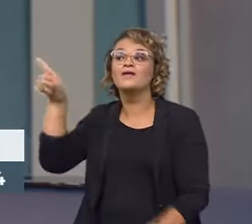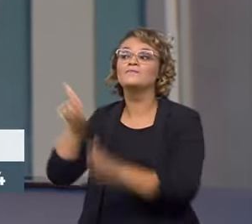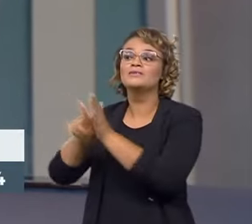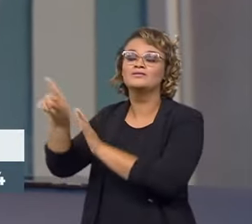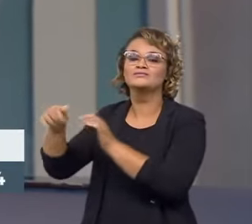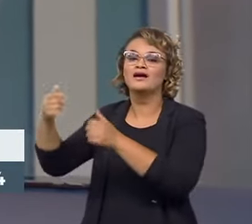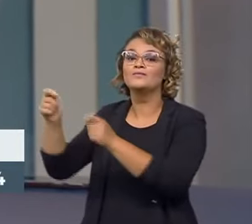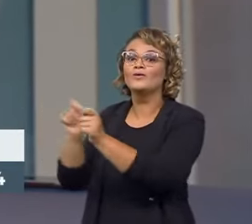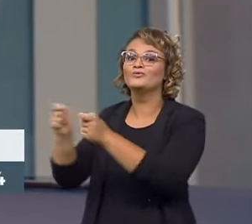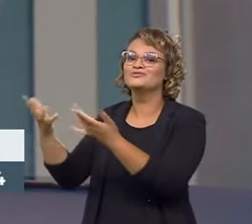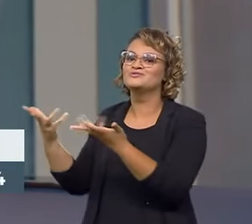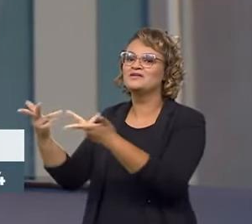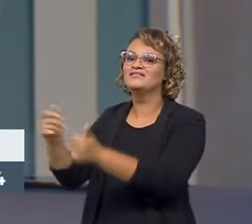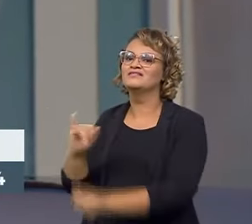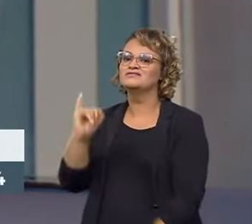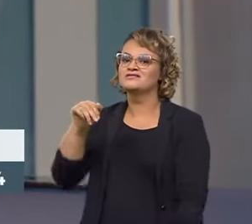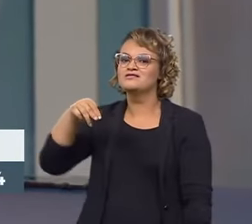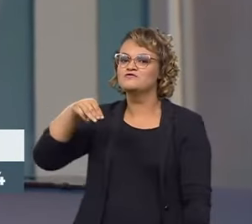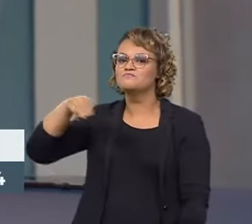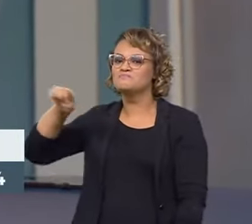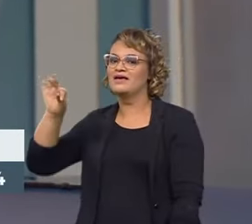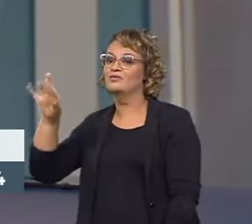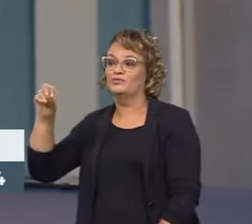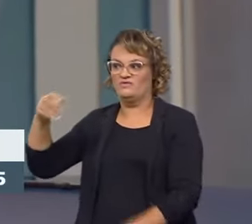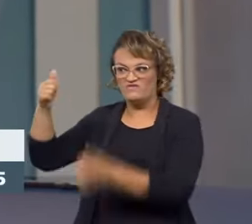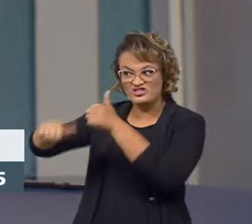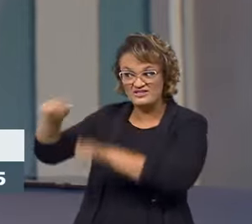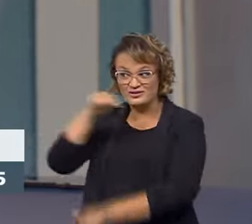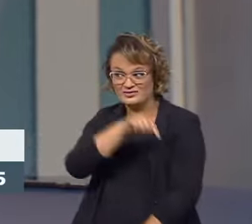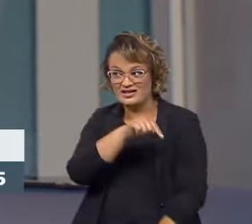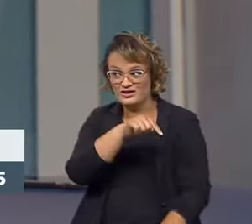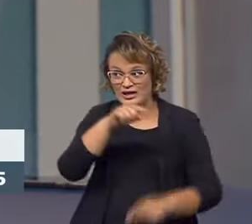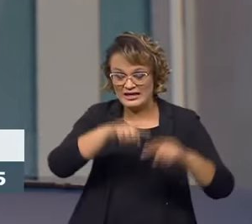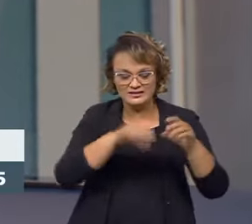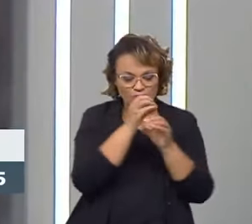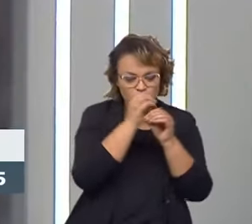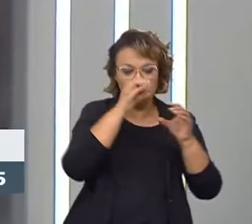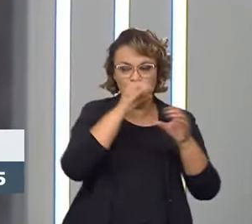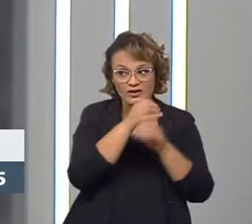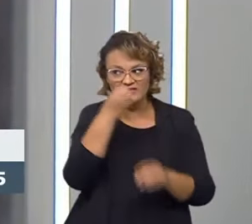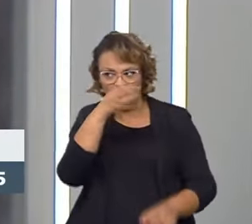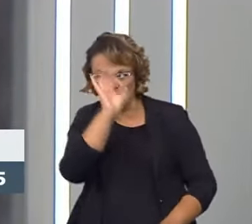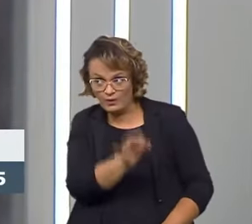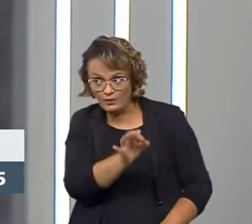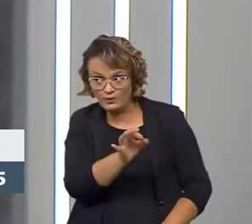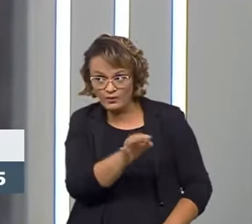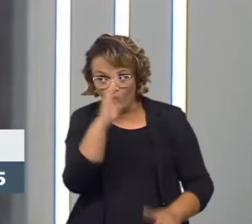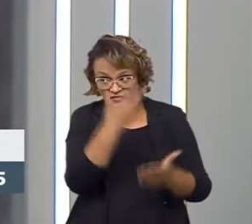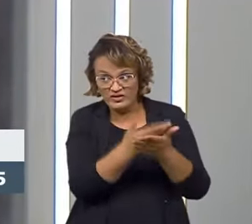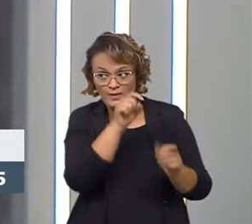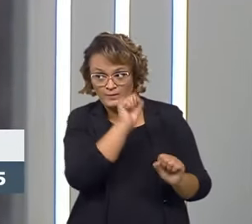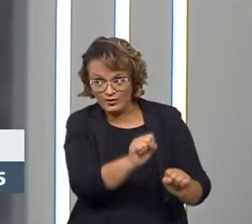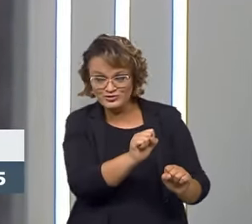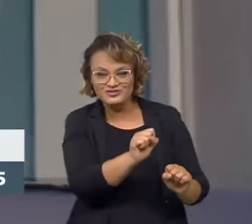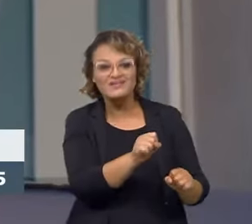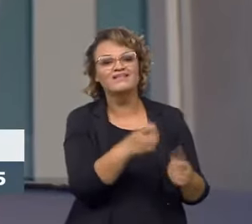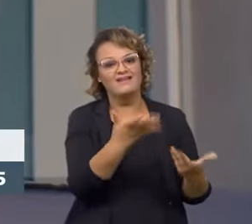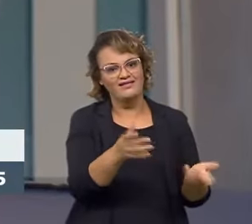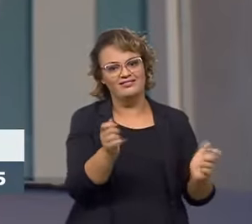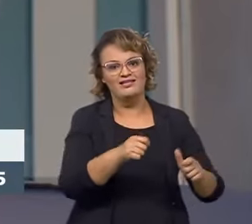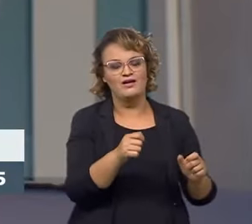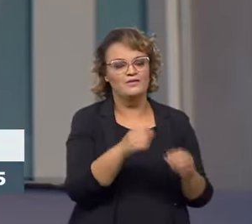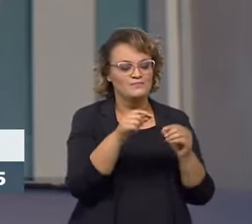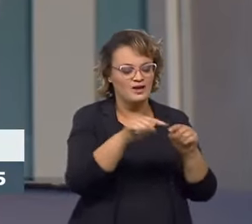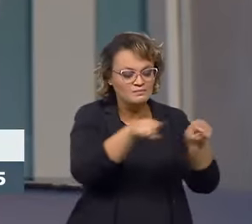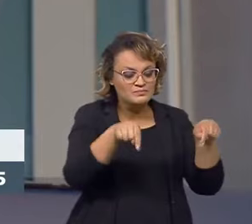O Inmetro tem o controle de cada instrumento desse, para saber se ele estava com a sua precisão conferida. Então, isso é instrumentos de medida.